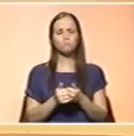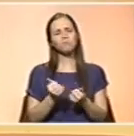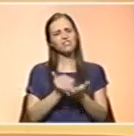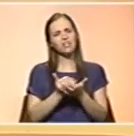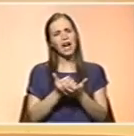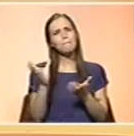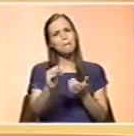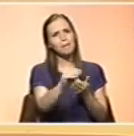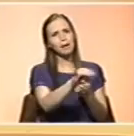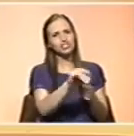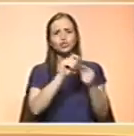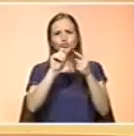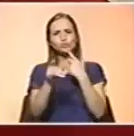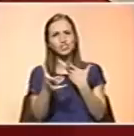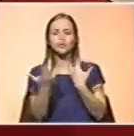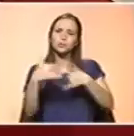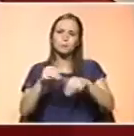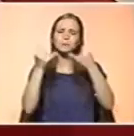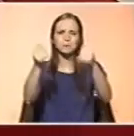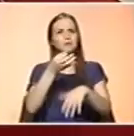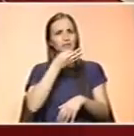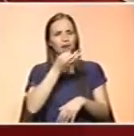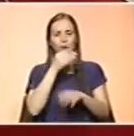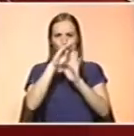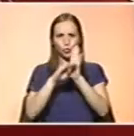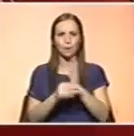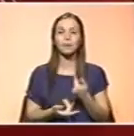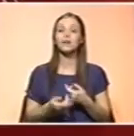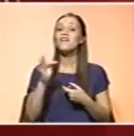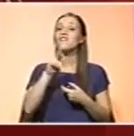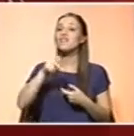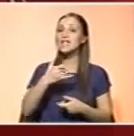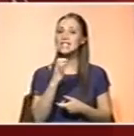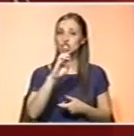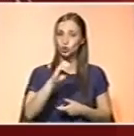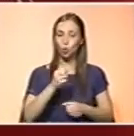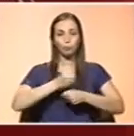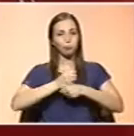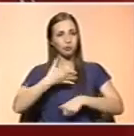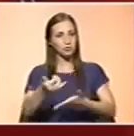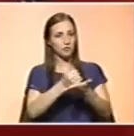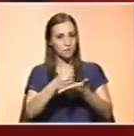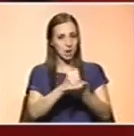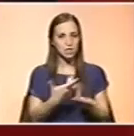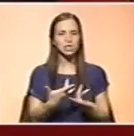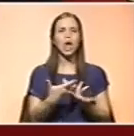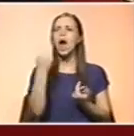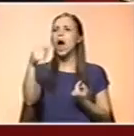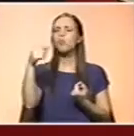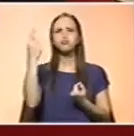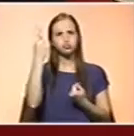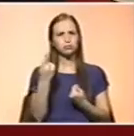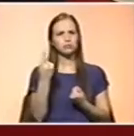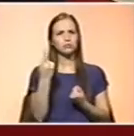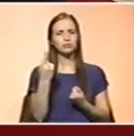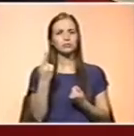situações pontuais, mas que seguramente vamos falar delas também ao longo deste programa. Francisco Faria, bem-vindo, é farmacêutico a um organismo que